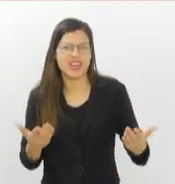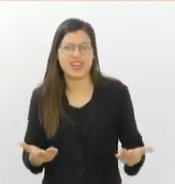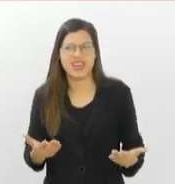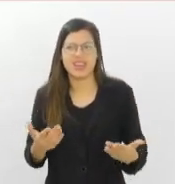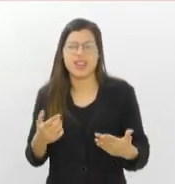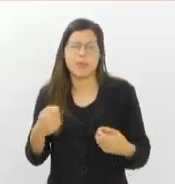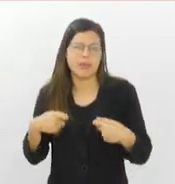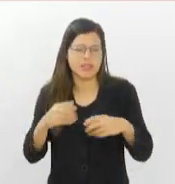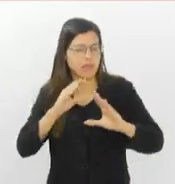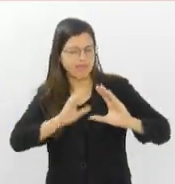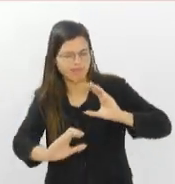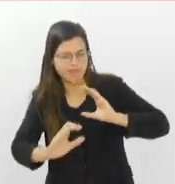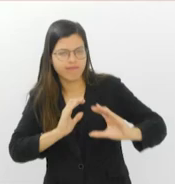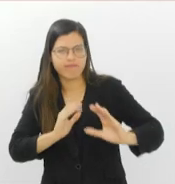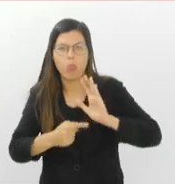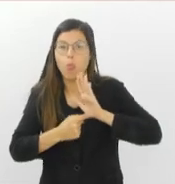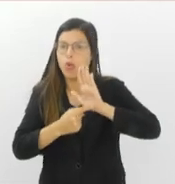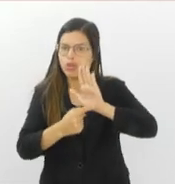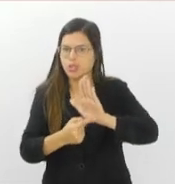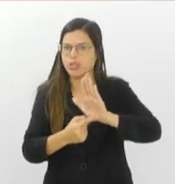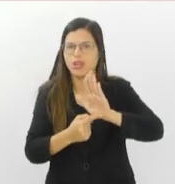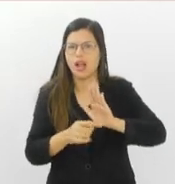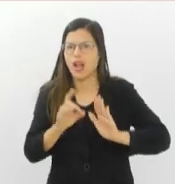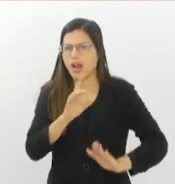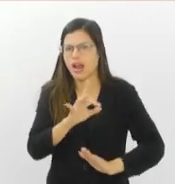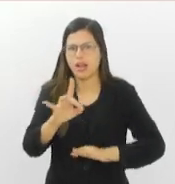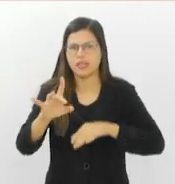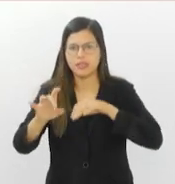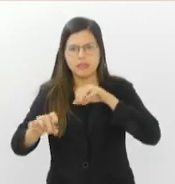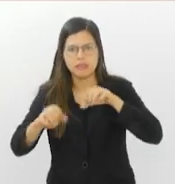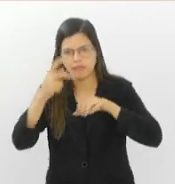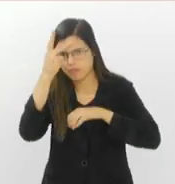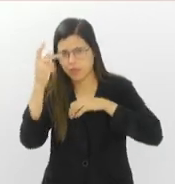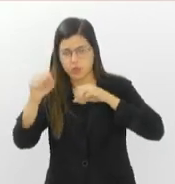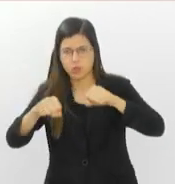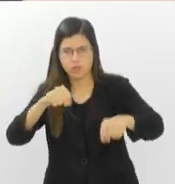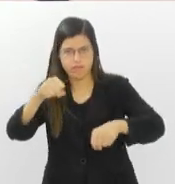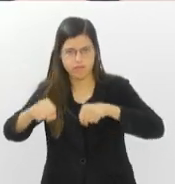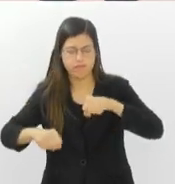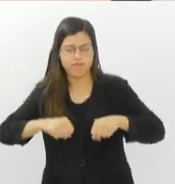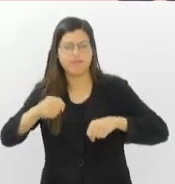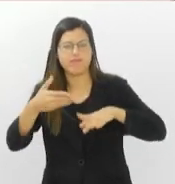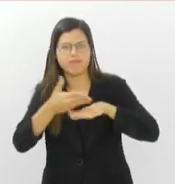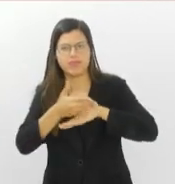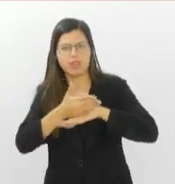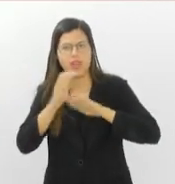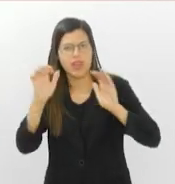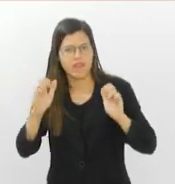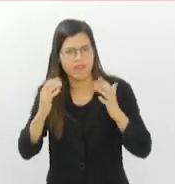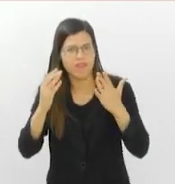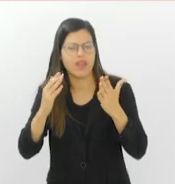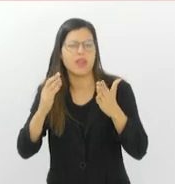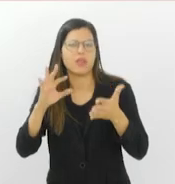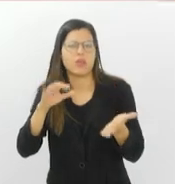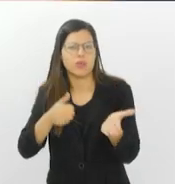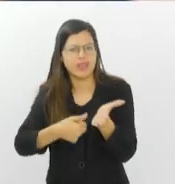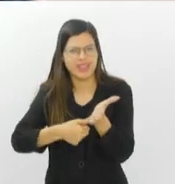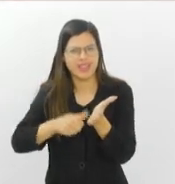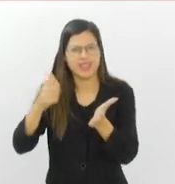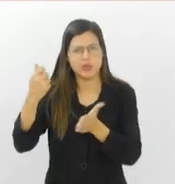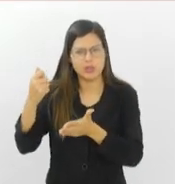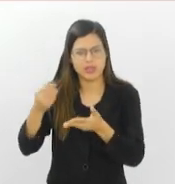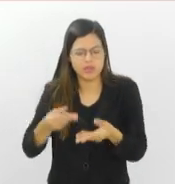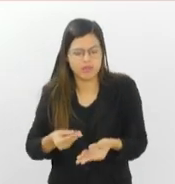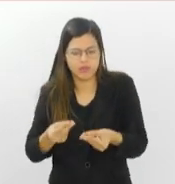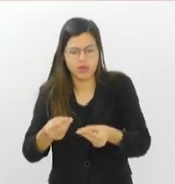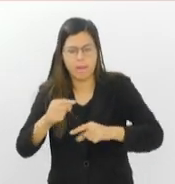muito na comunicação. Então, cada ciclista que participa dos nossos eventos, que se associa, a gente entrega um material que se